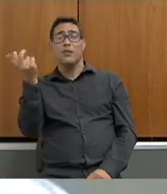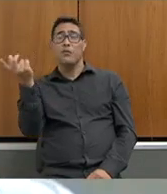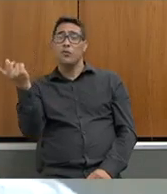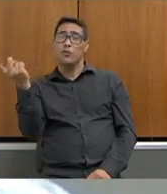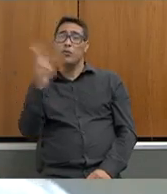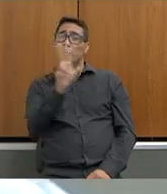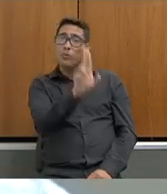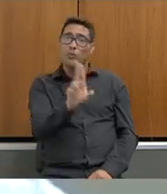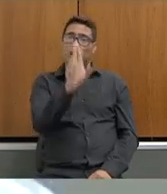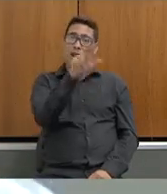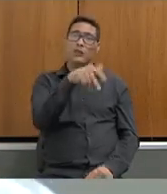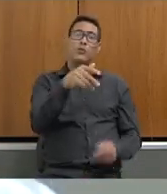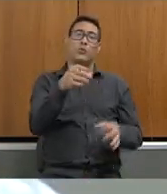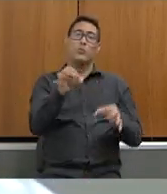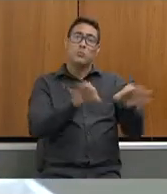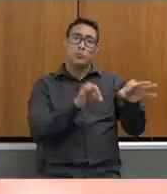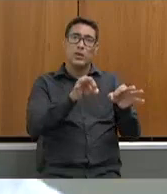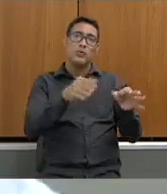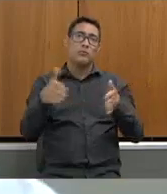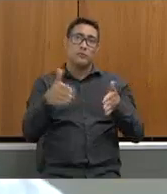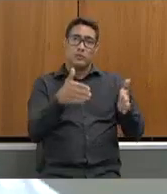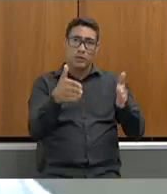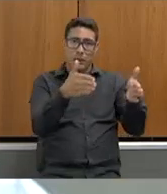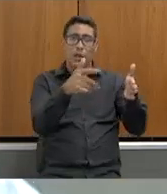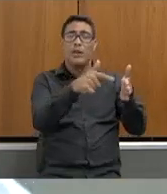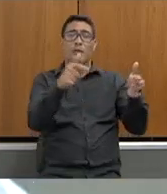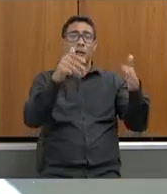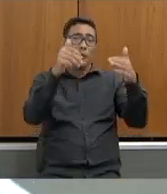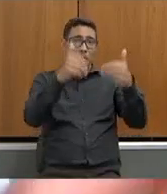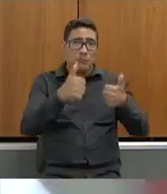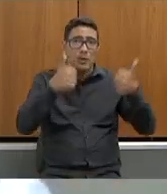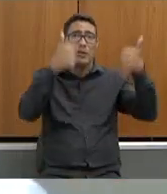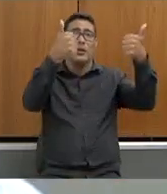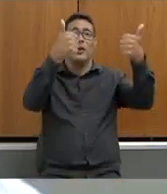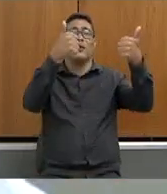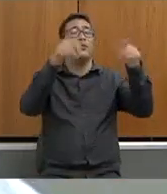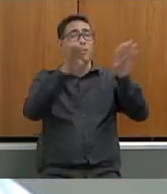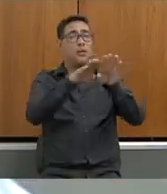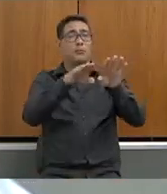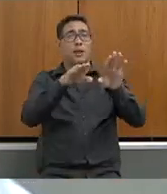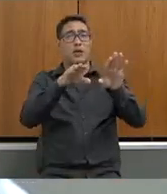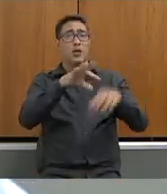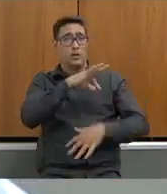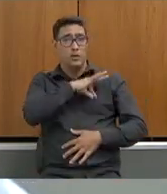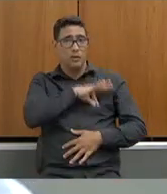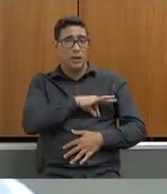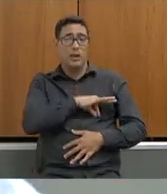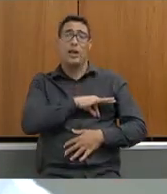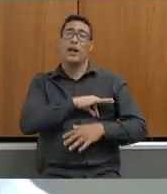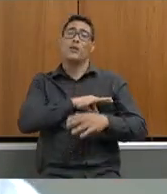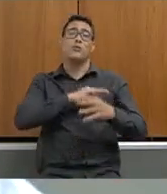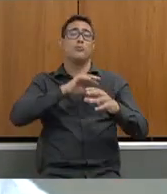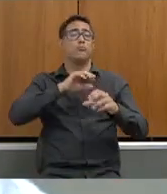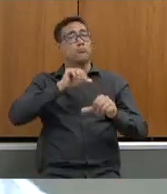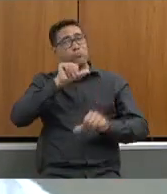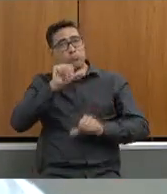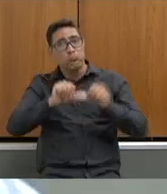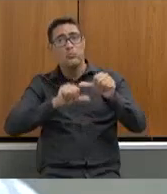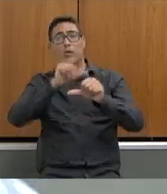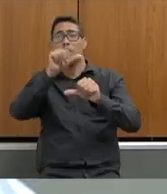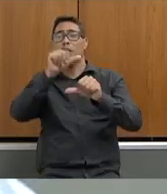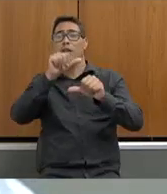de um plano de carreira que precisa ser melhorado o reajuste salarial que não pode ficar somente com base na